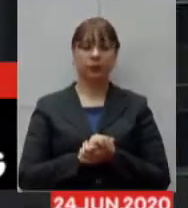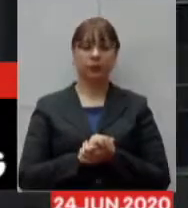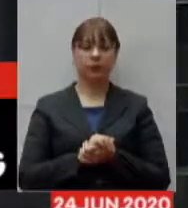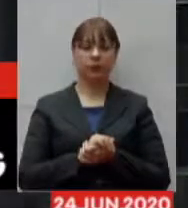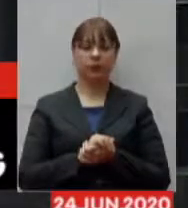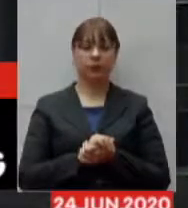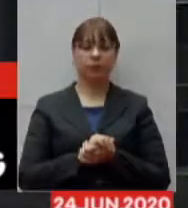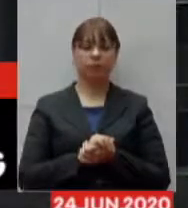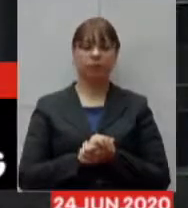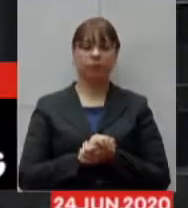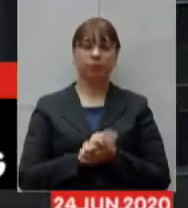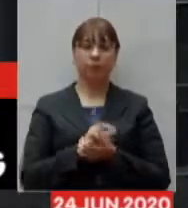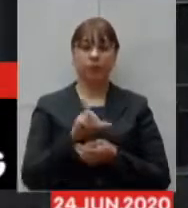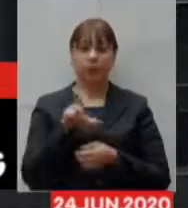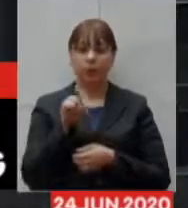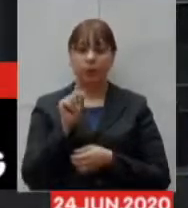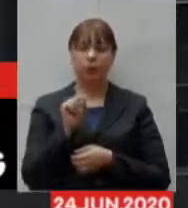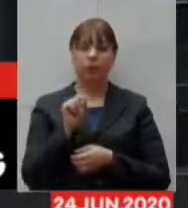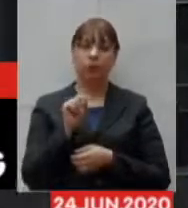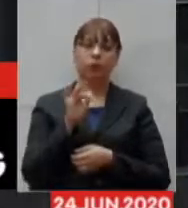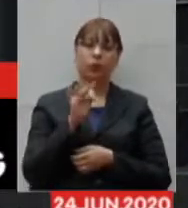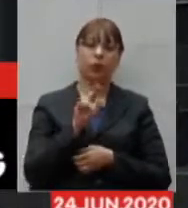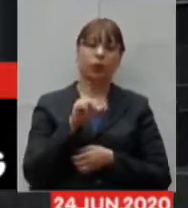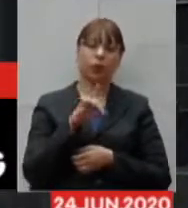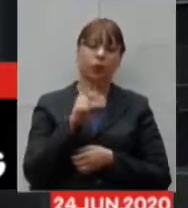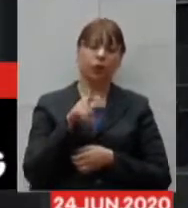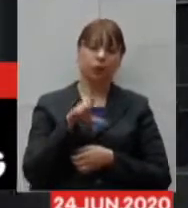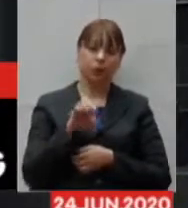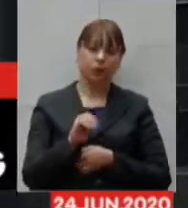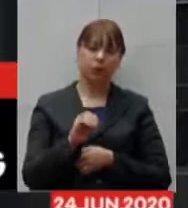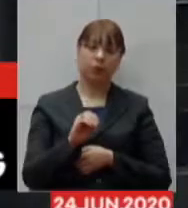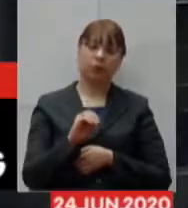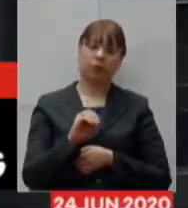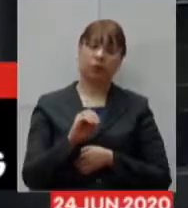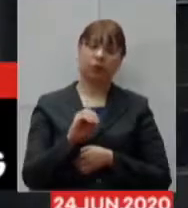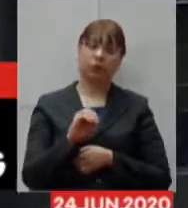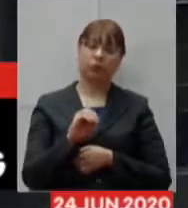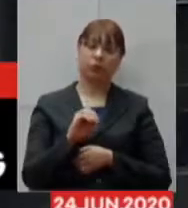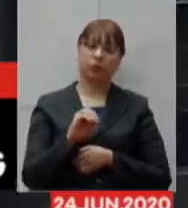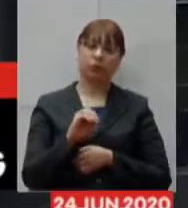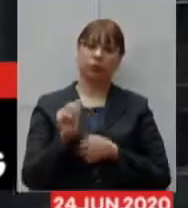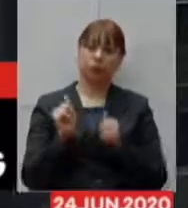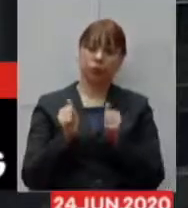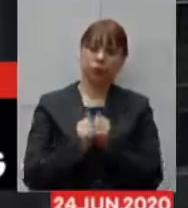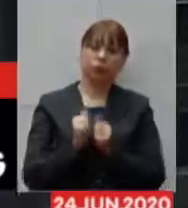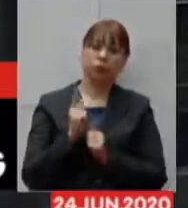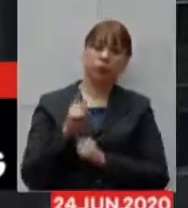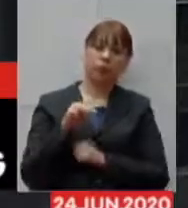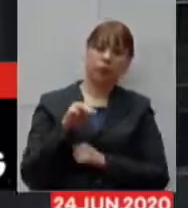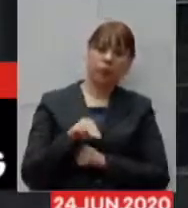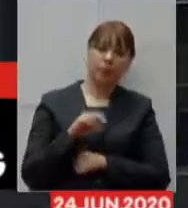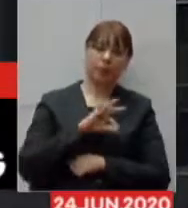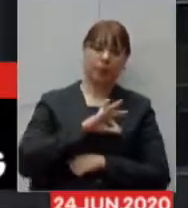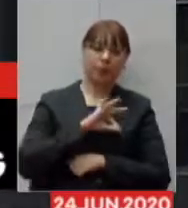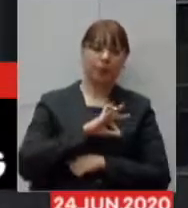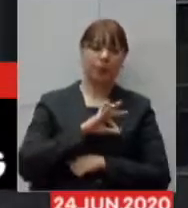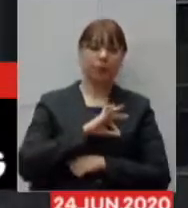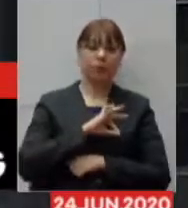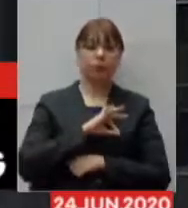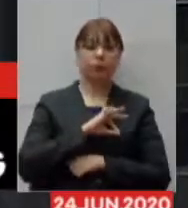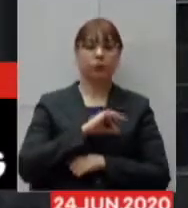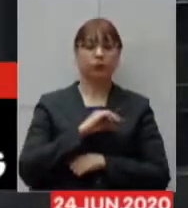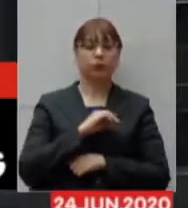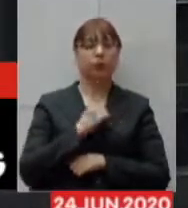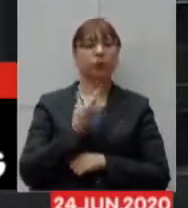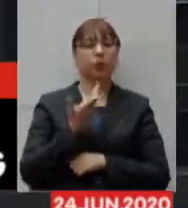escolhida a Fundação Guimarães Rosa, instituição com vínculo jurídico com a polícia militar, para fornecimento de mão